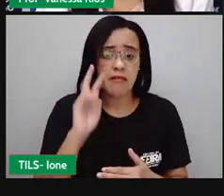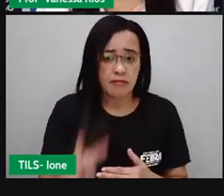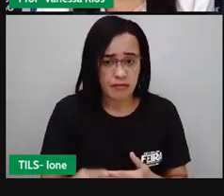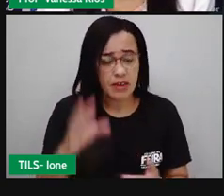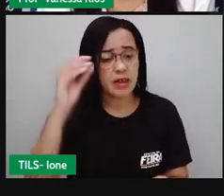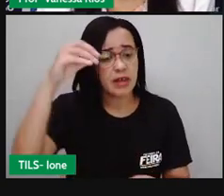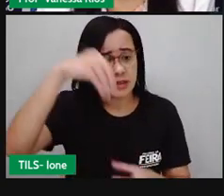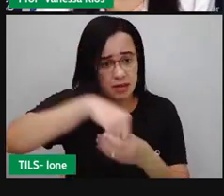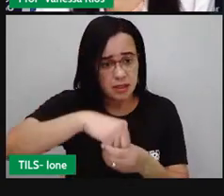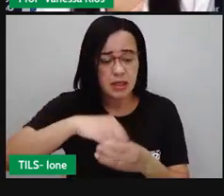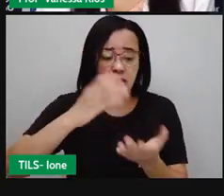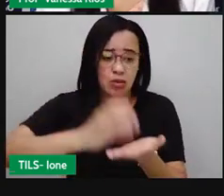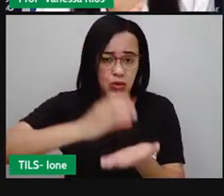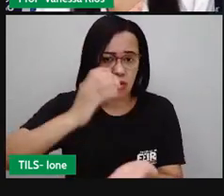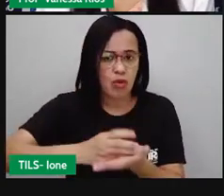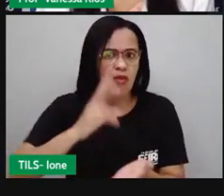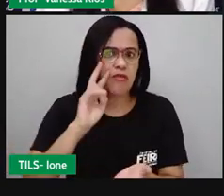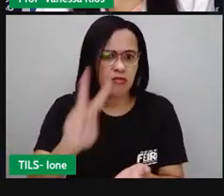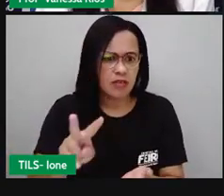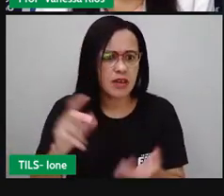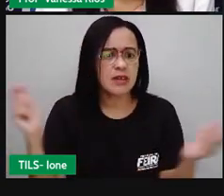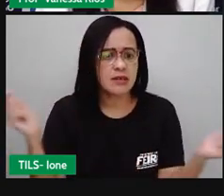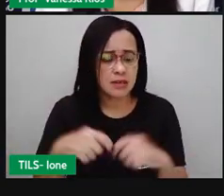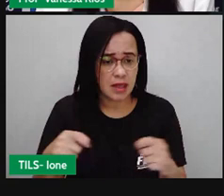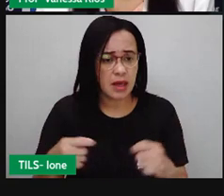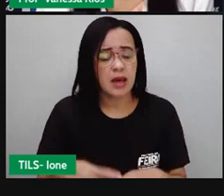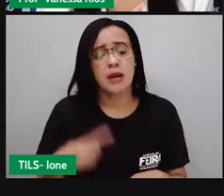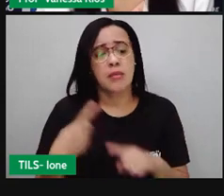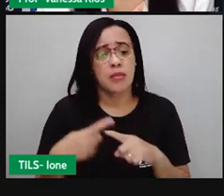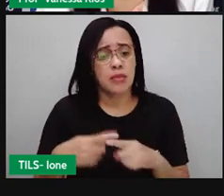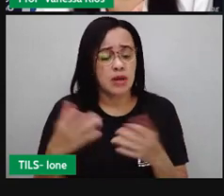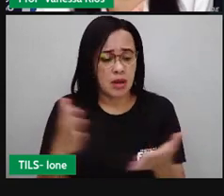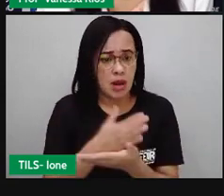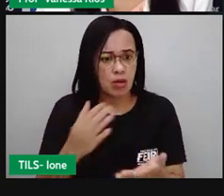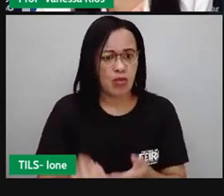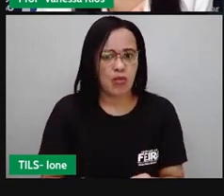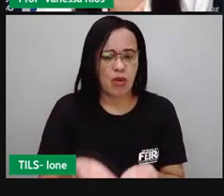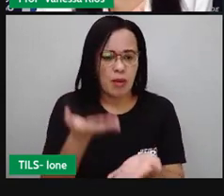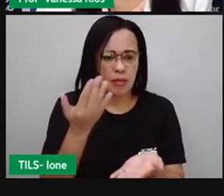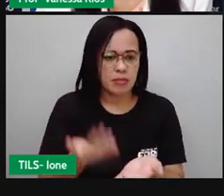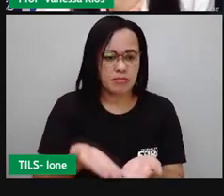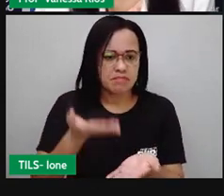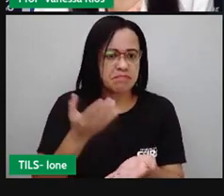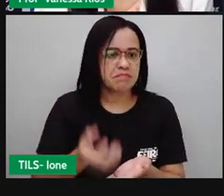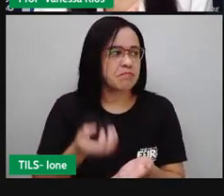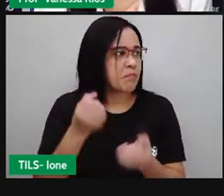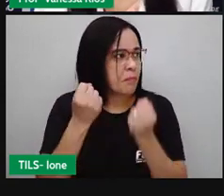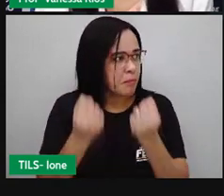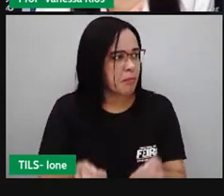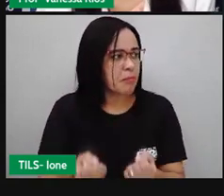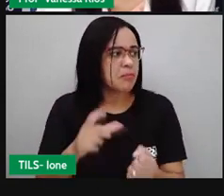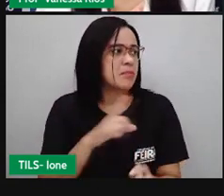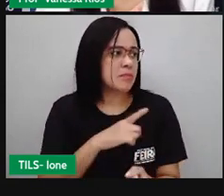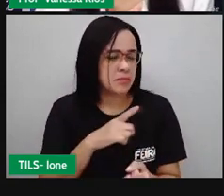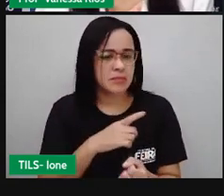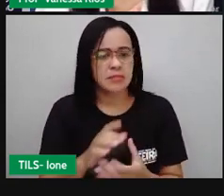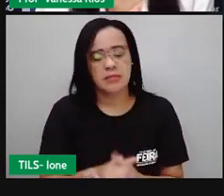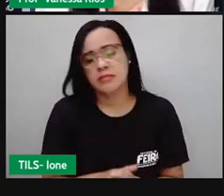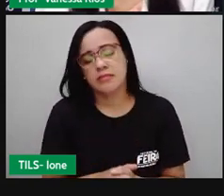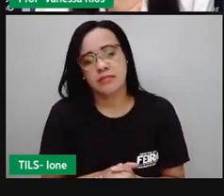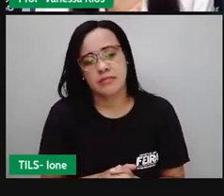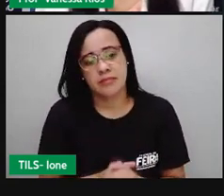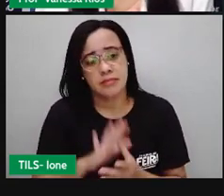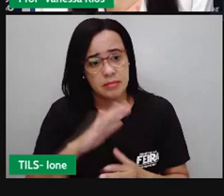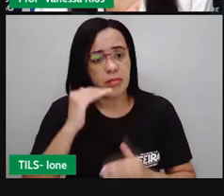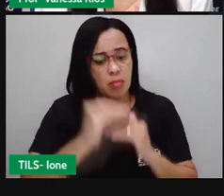possuem aí, lembra aí, densidades diferentes. Estão lembrados desse assunto também? Então, aí nesse processo aí,